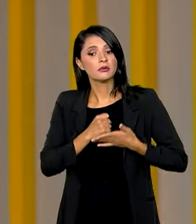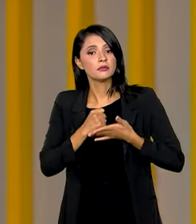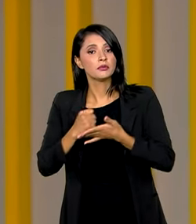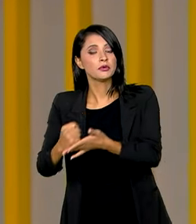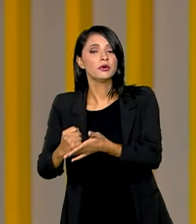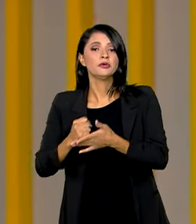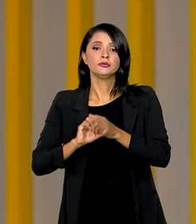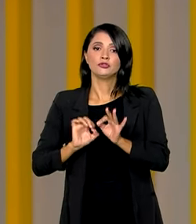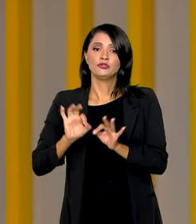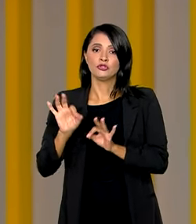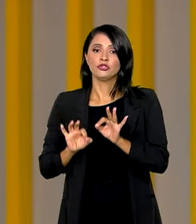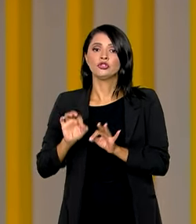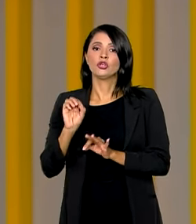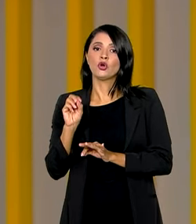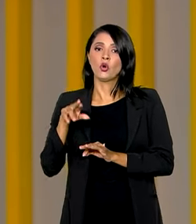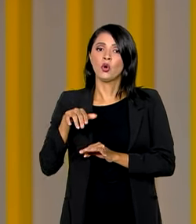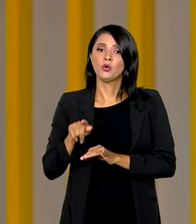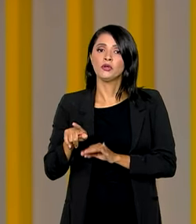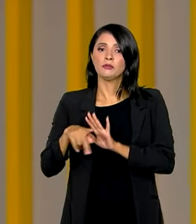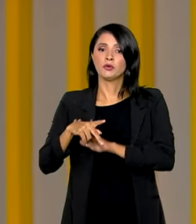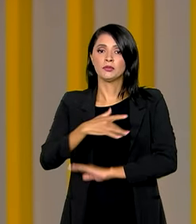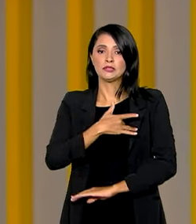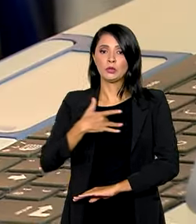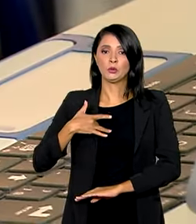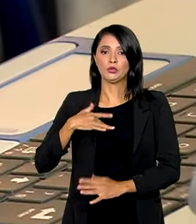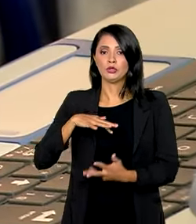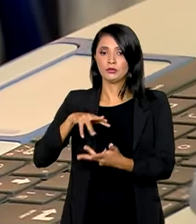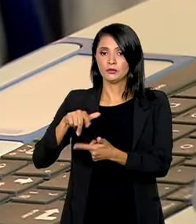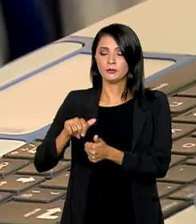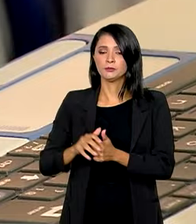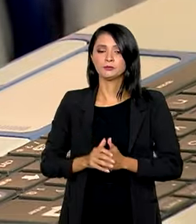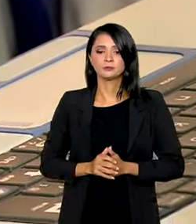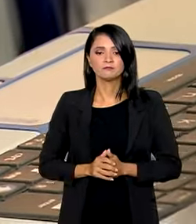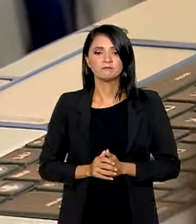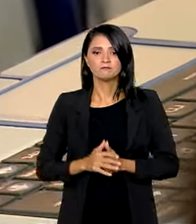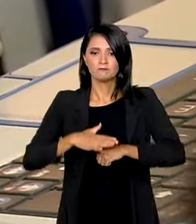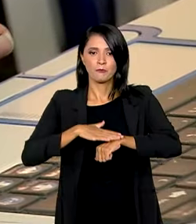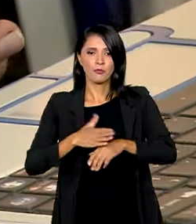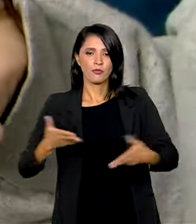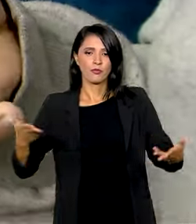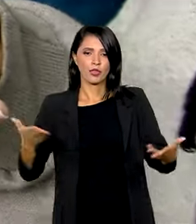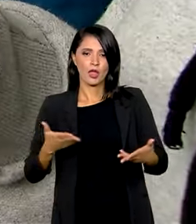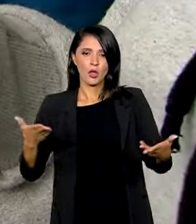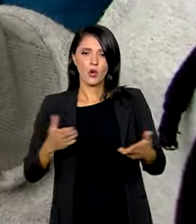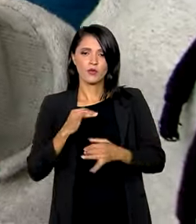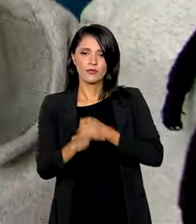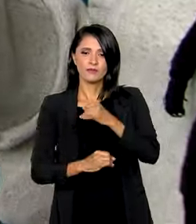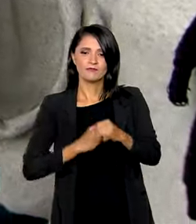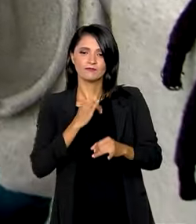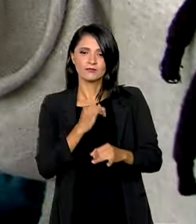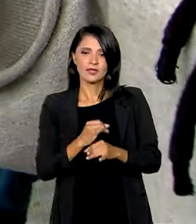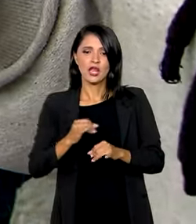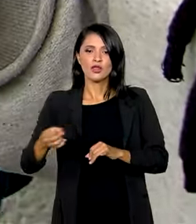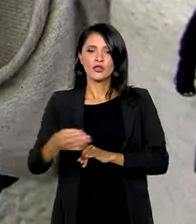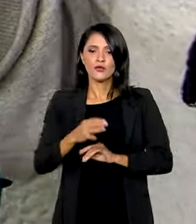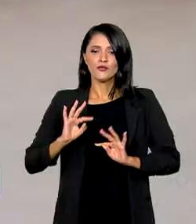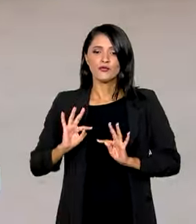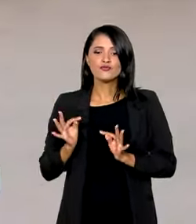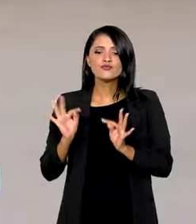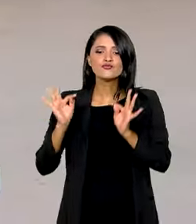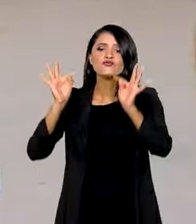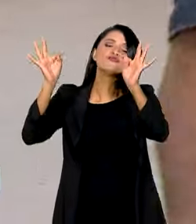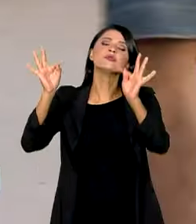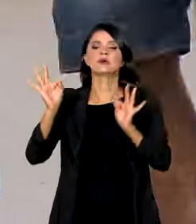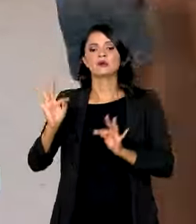organizações internacionais de saúde. Na era do mundo digital e das novas tecnologias,